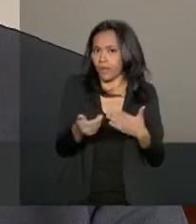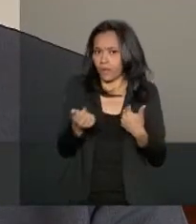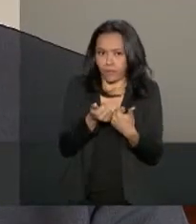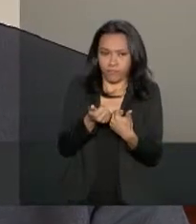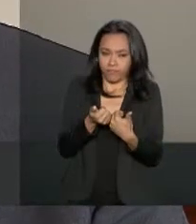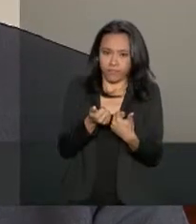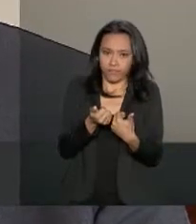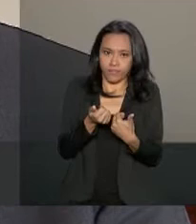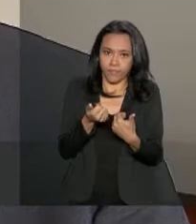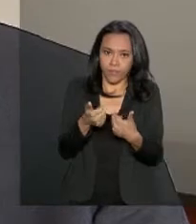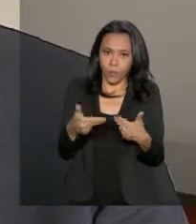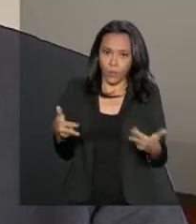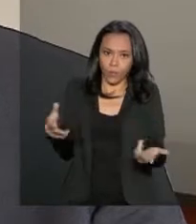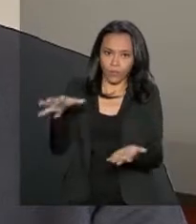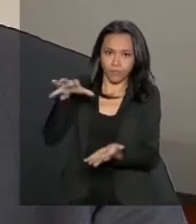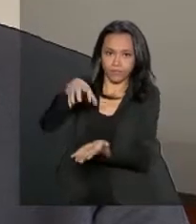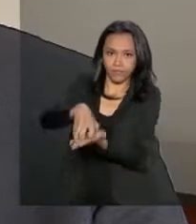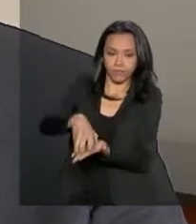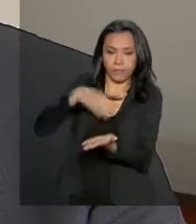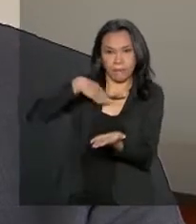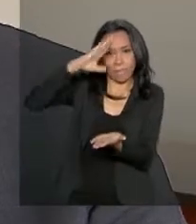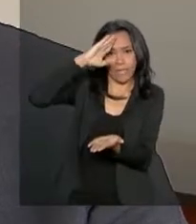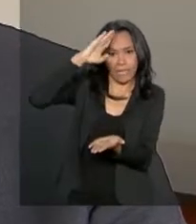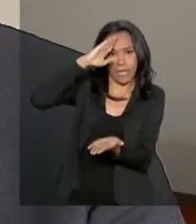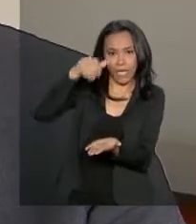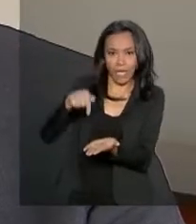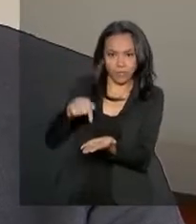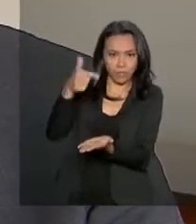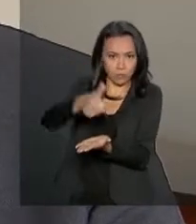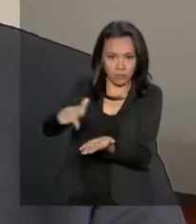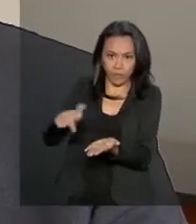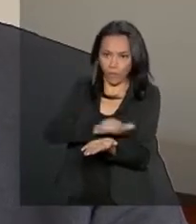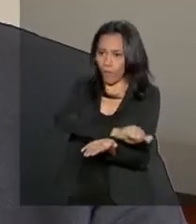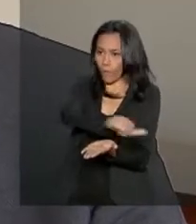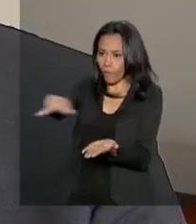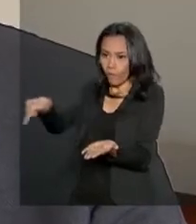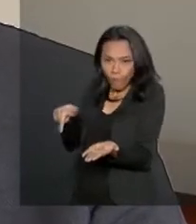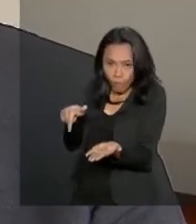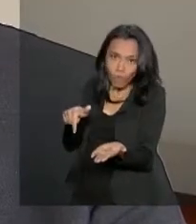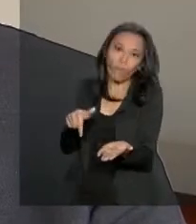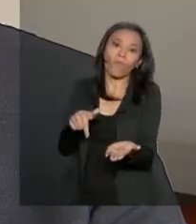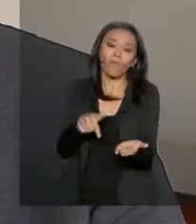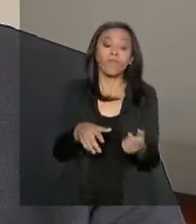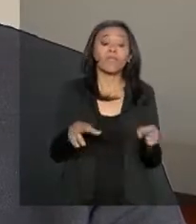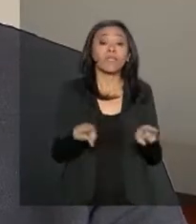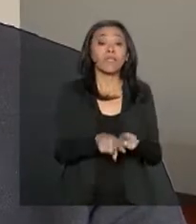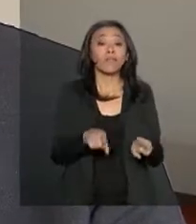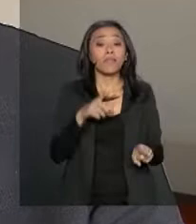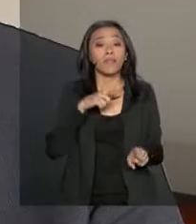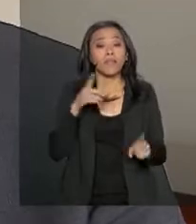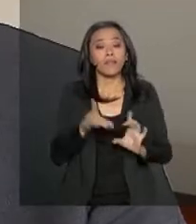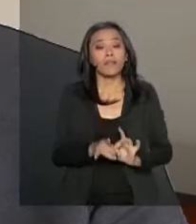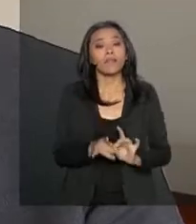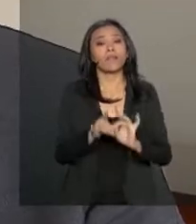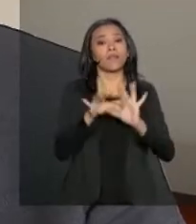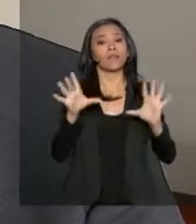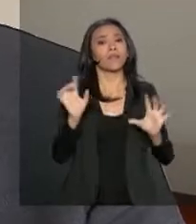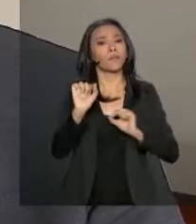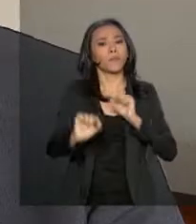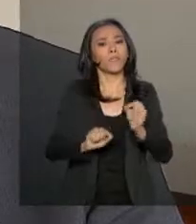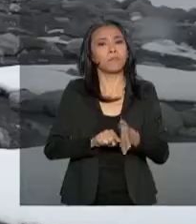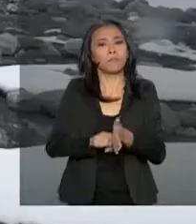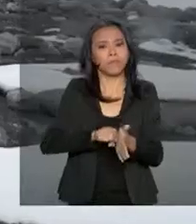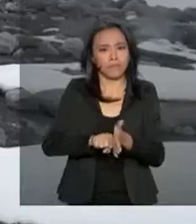base militar, então isso realmente não existe na Antártida. E, finalmente, a liberdade irrestrita de pesquisa